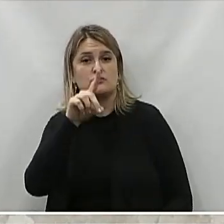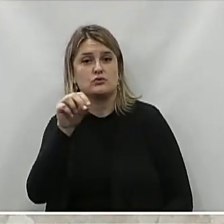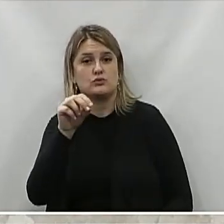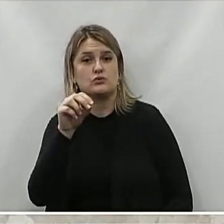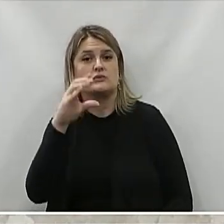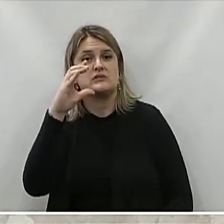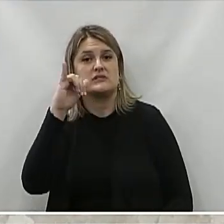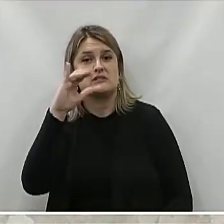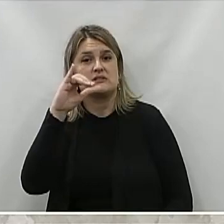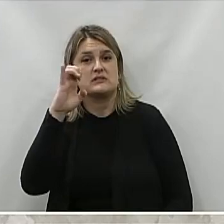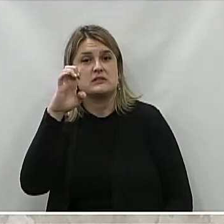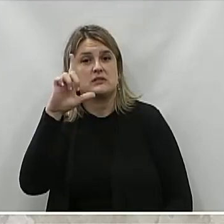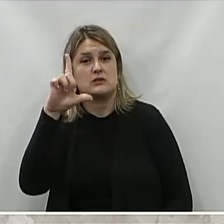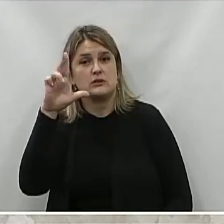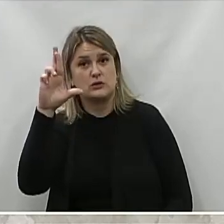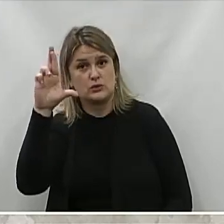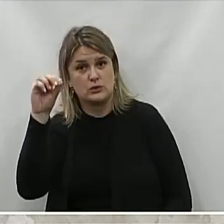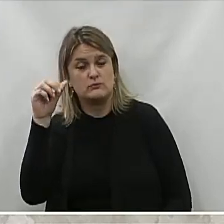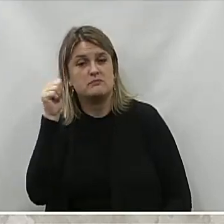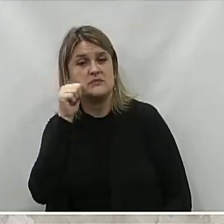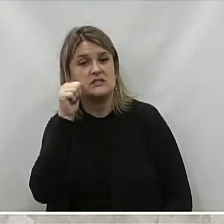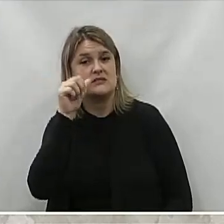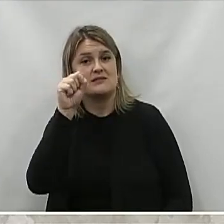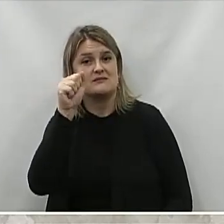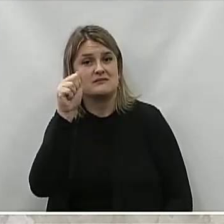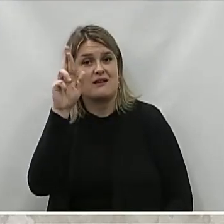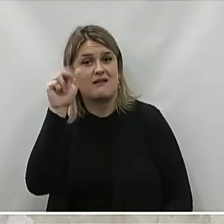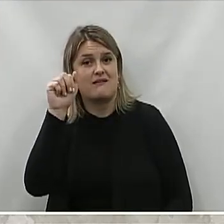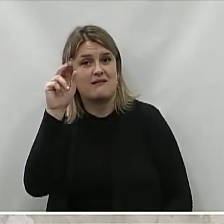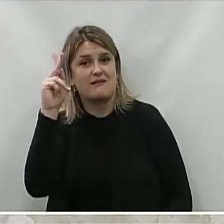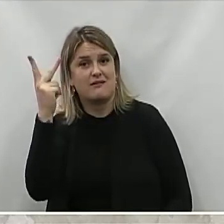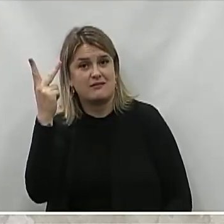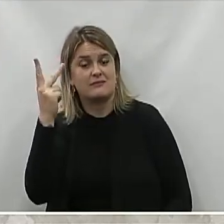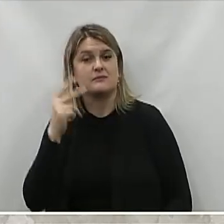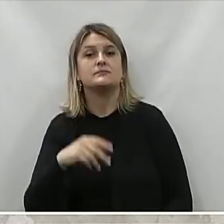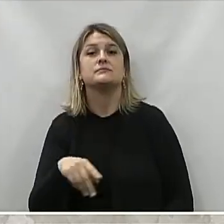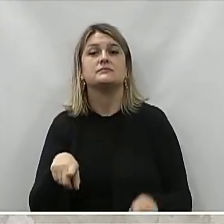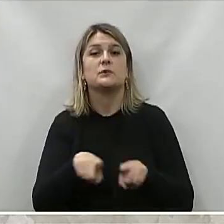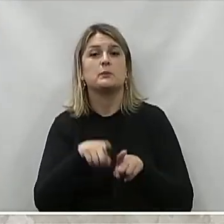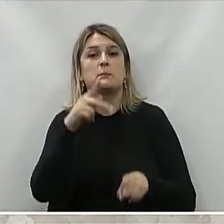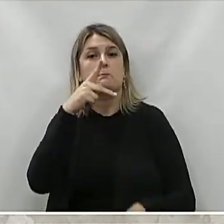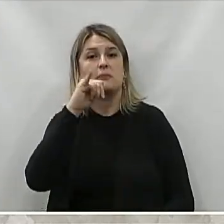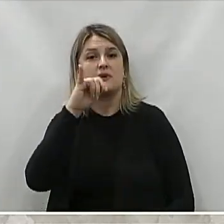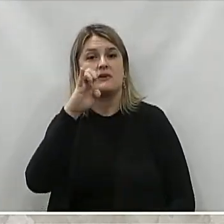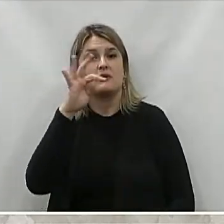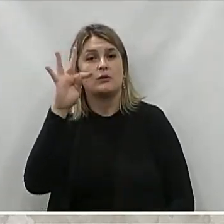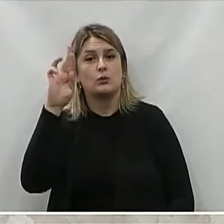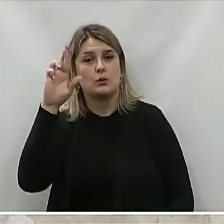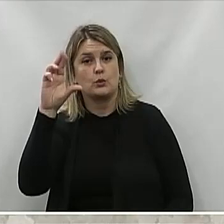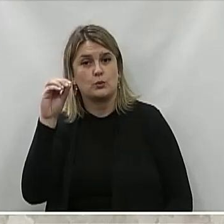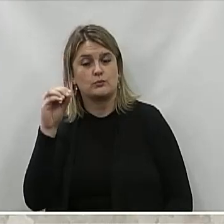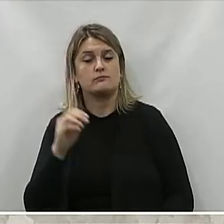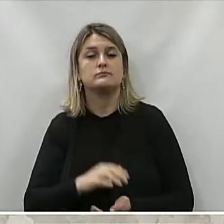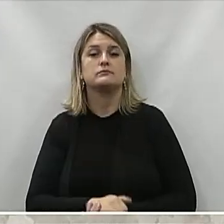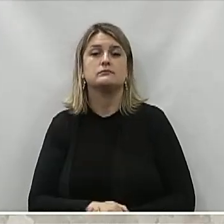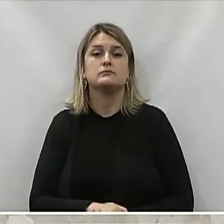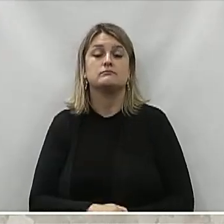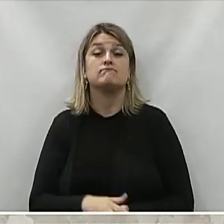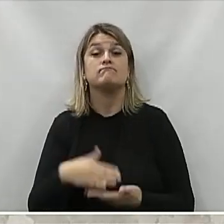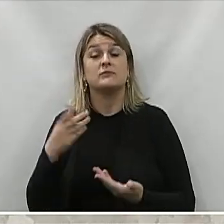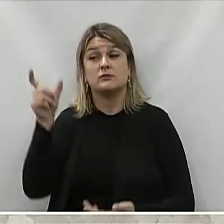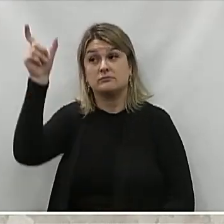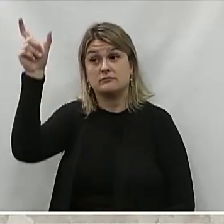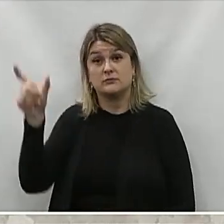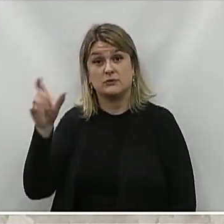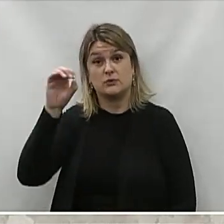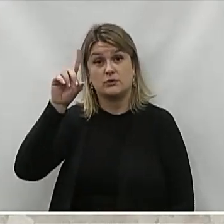Domenico Mucinelli Sara Julia Drozda Mucinelli E Pietro Busmeyer Mucinelli Senhor